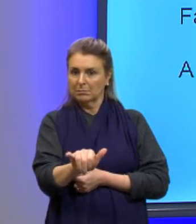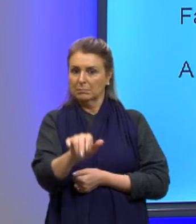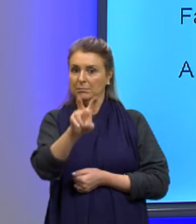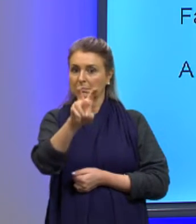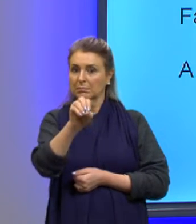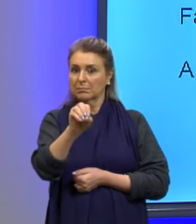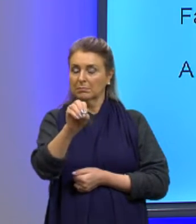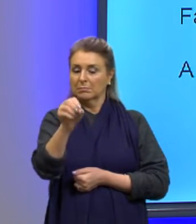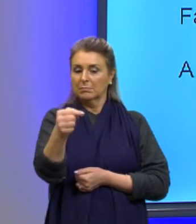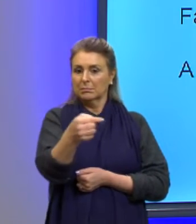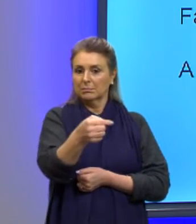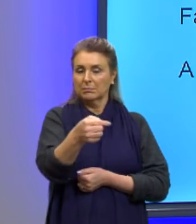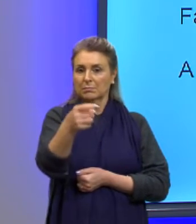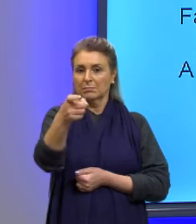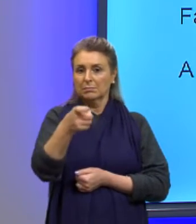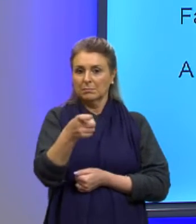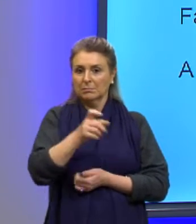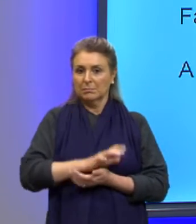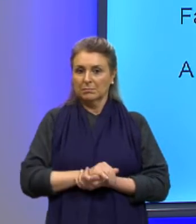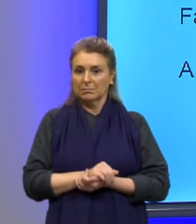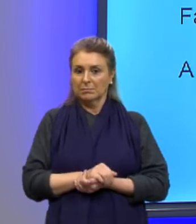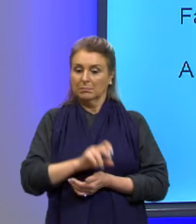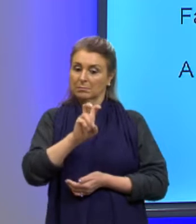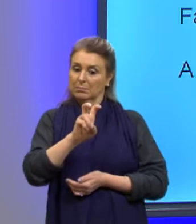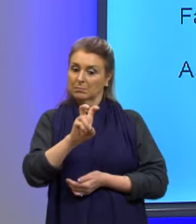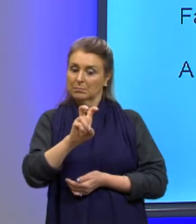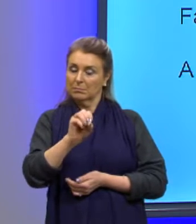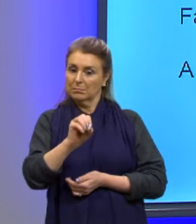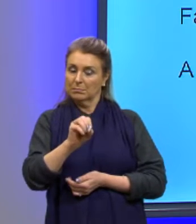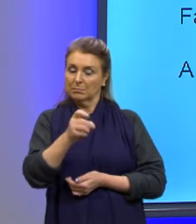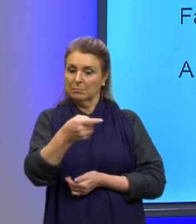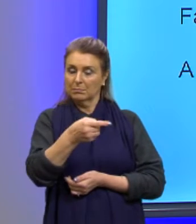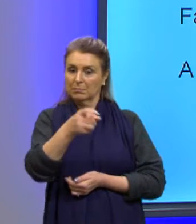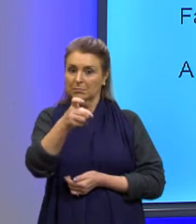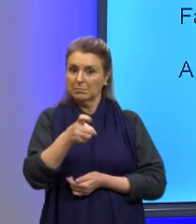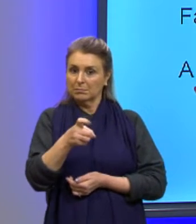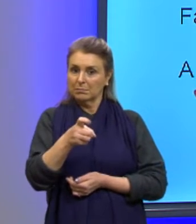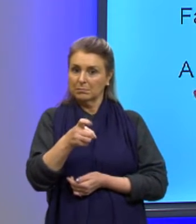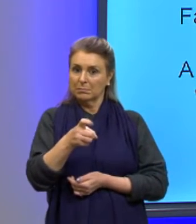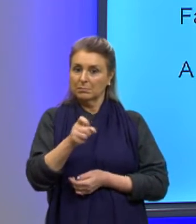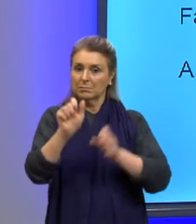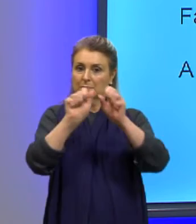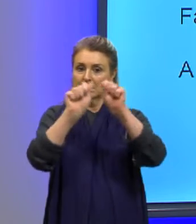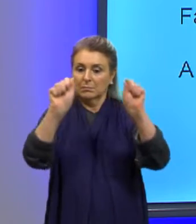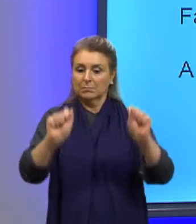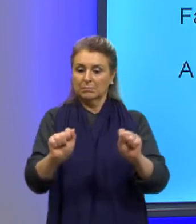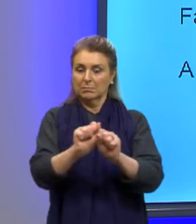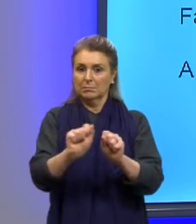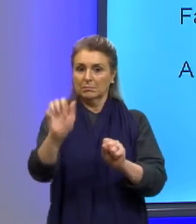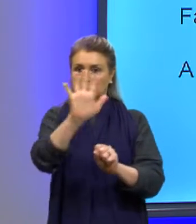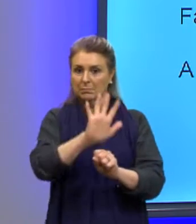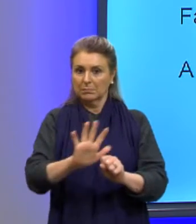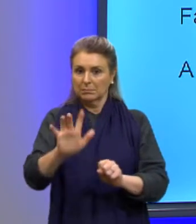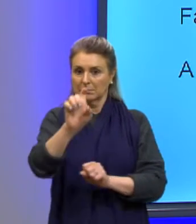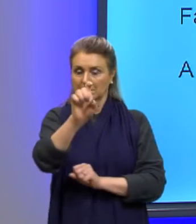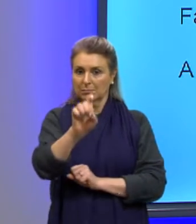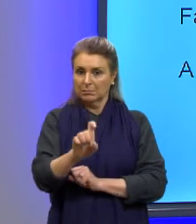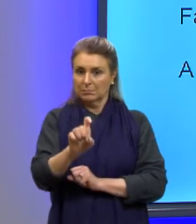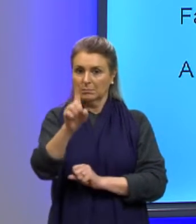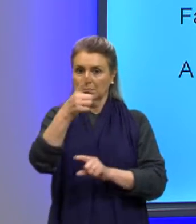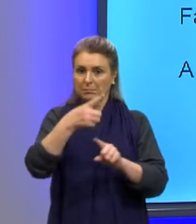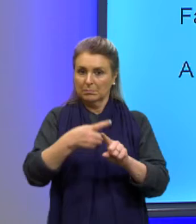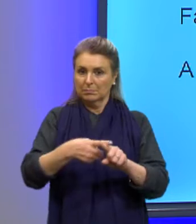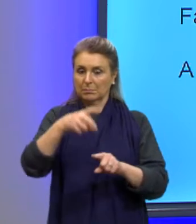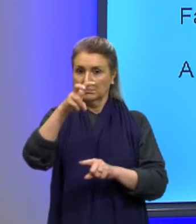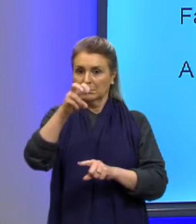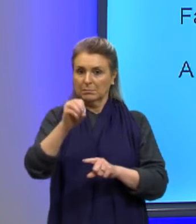menos X. Se 50 menos X, eu tenho que a área é o X vezes